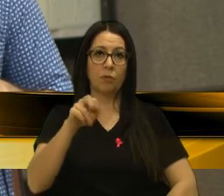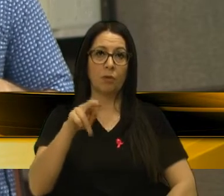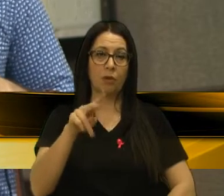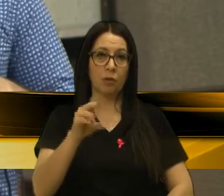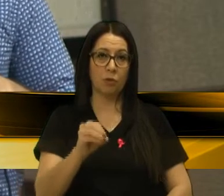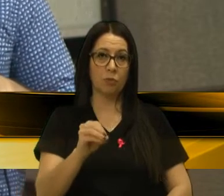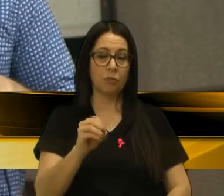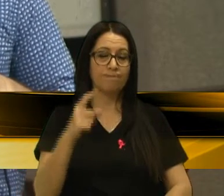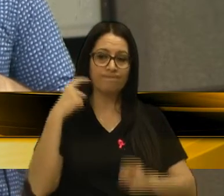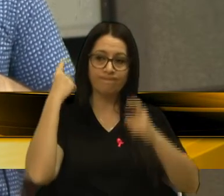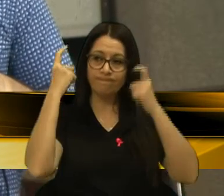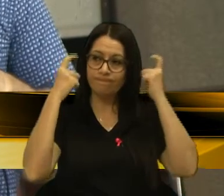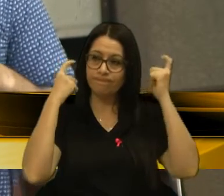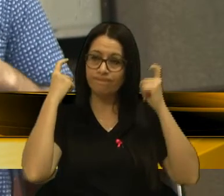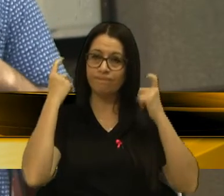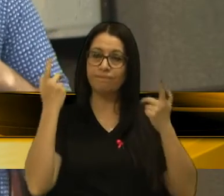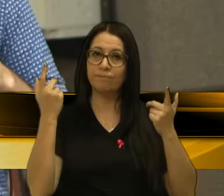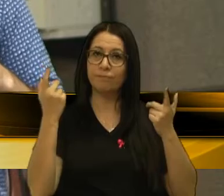nos causa preocupação.